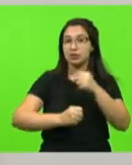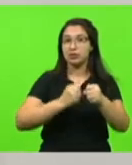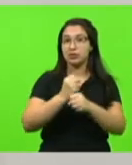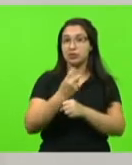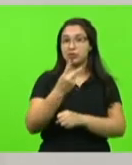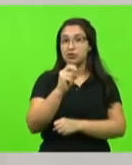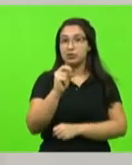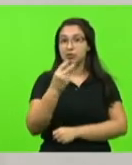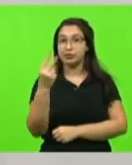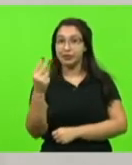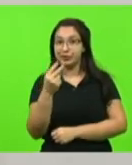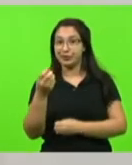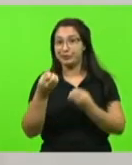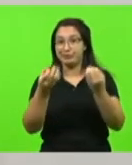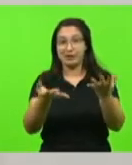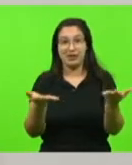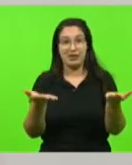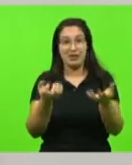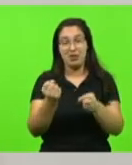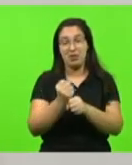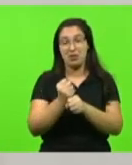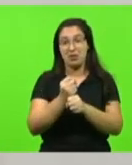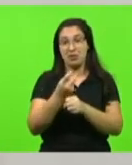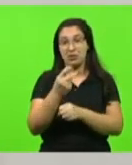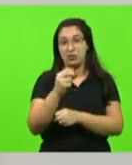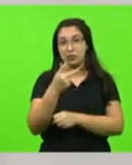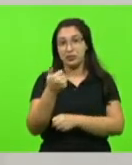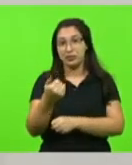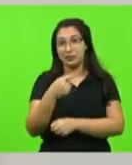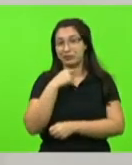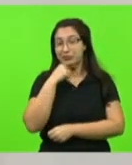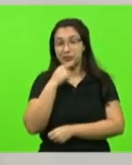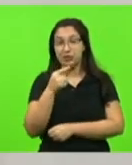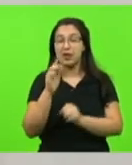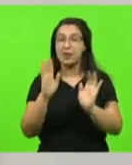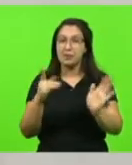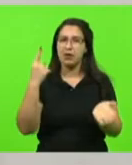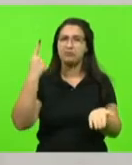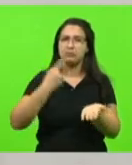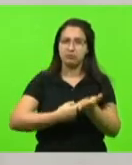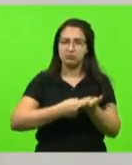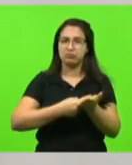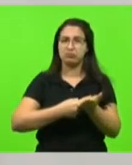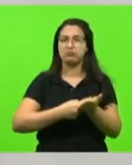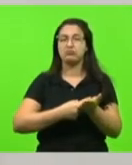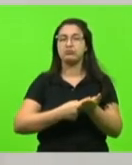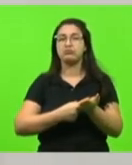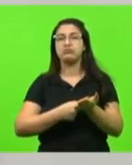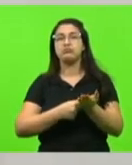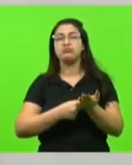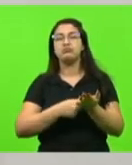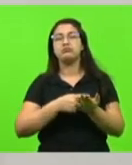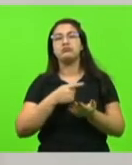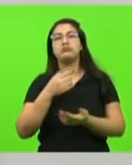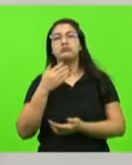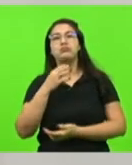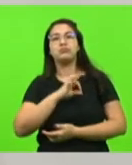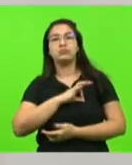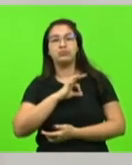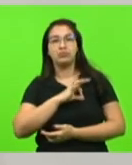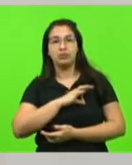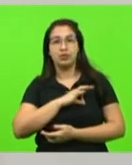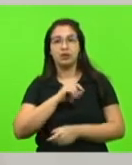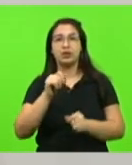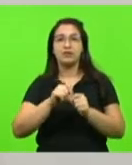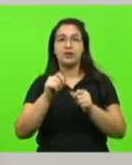entregar neste ano, mas o compromisso da Polícia Militar é de fazermos o mesmo evento, presidente, que fizemos nessa